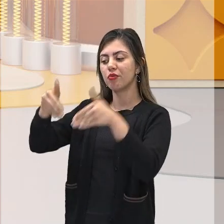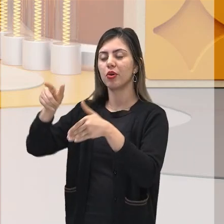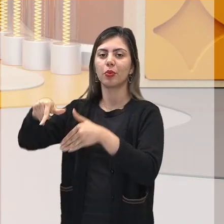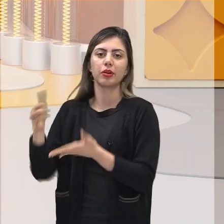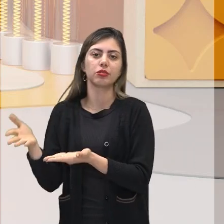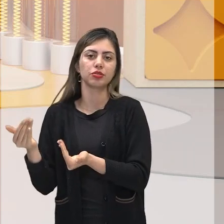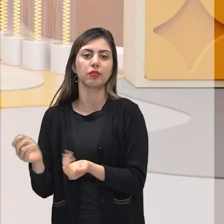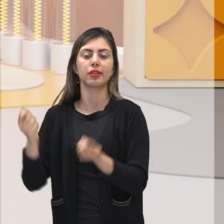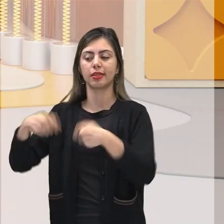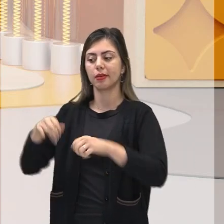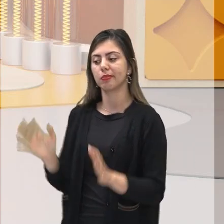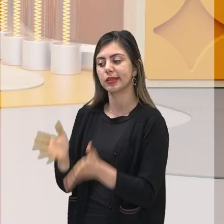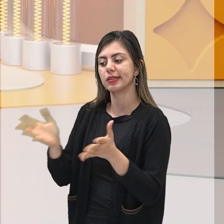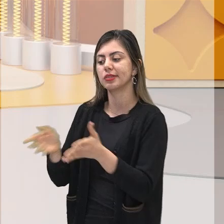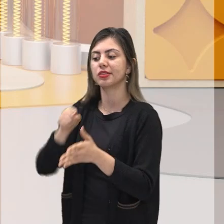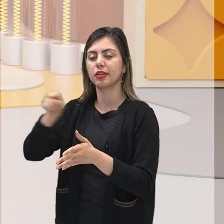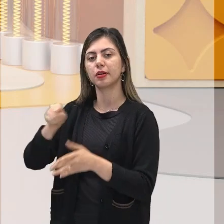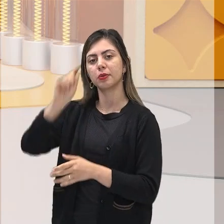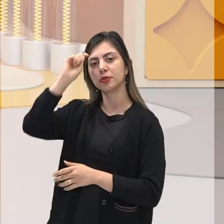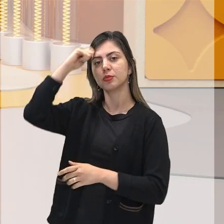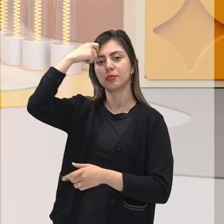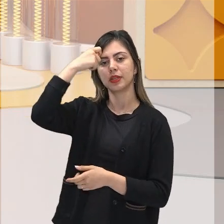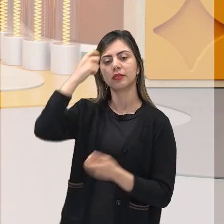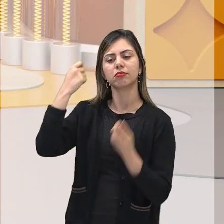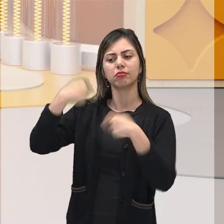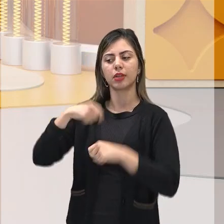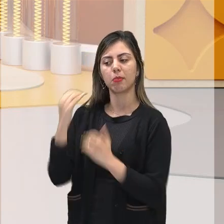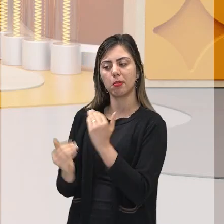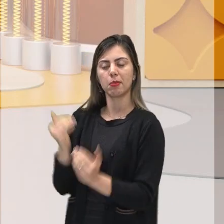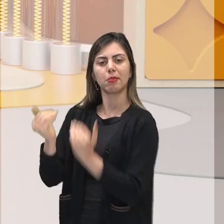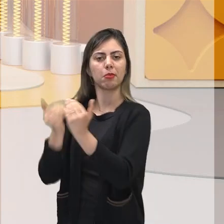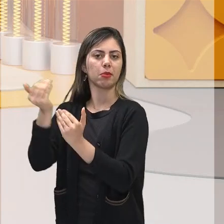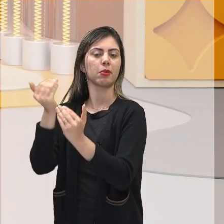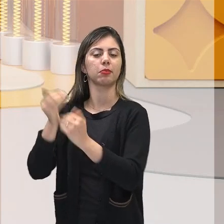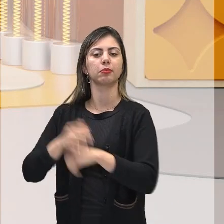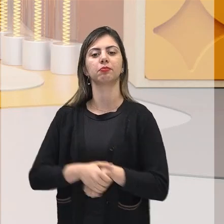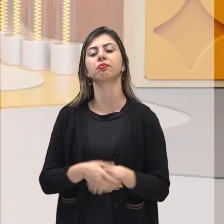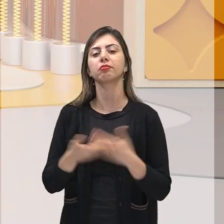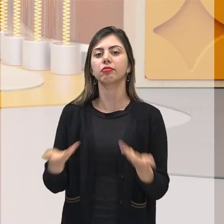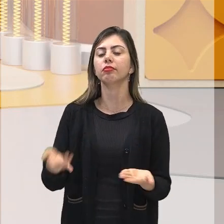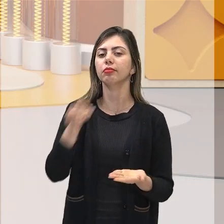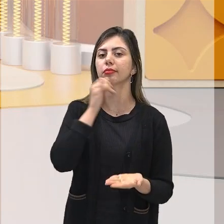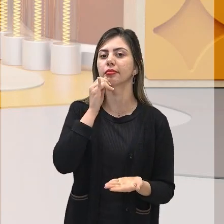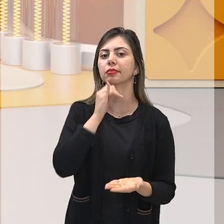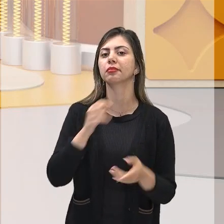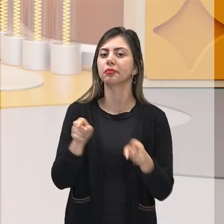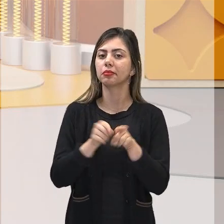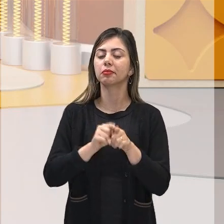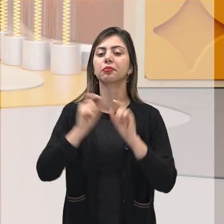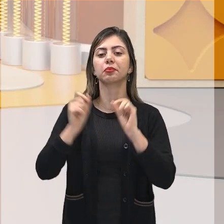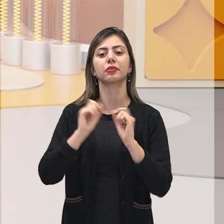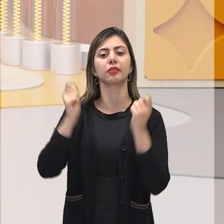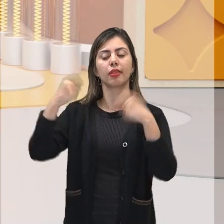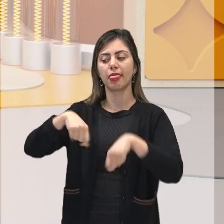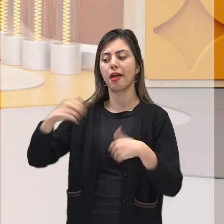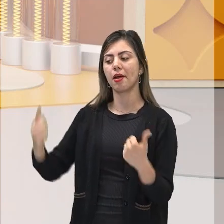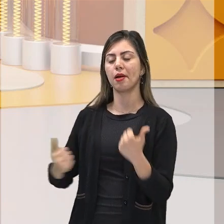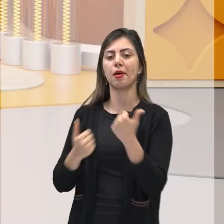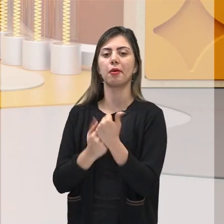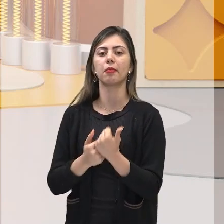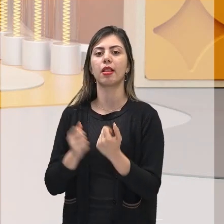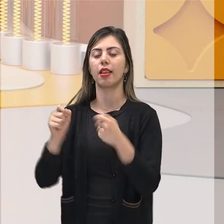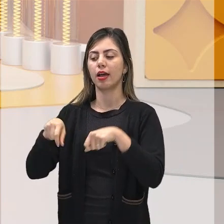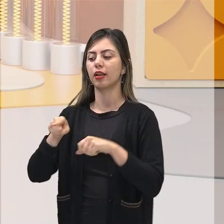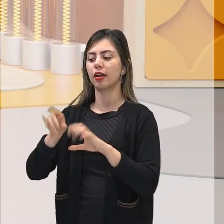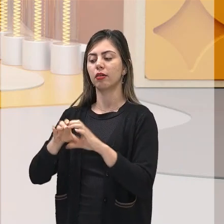incentiva pessoas negras a continuarem se desenvolvendo, como também apoia líderes comunitários